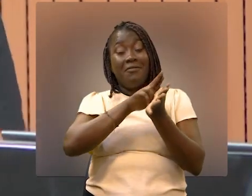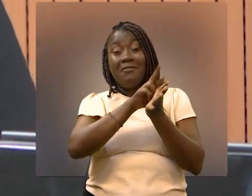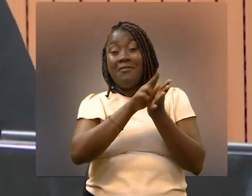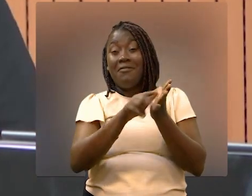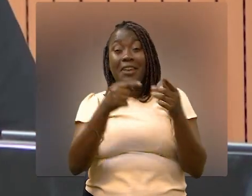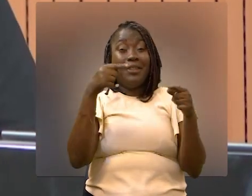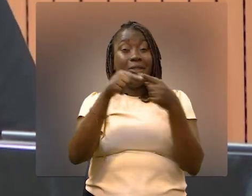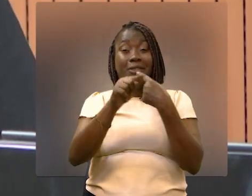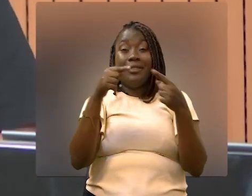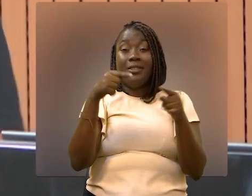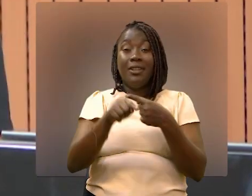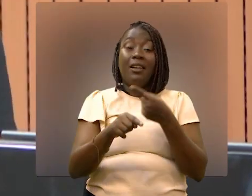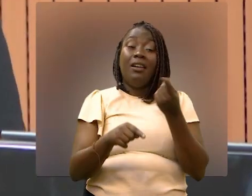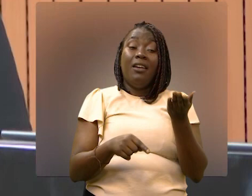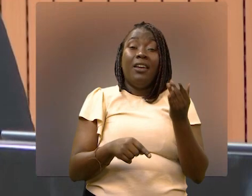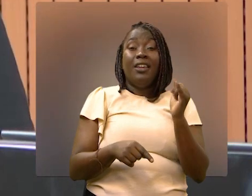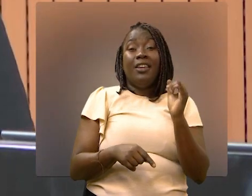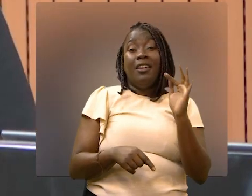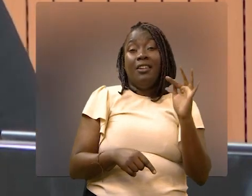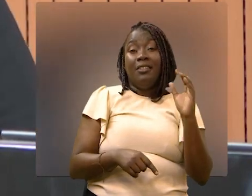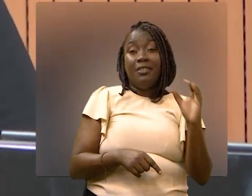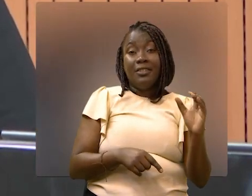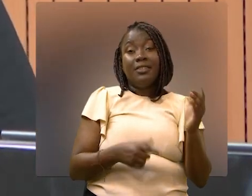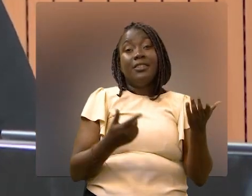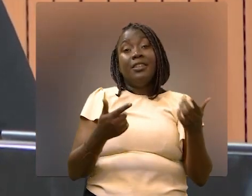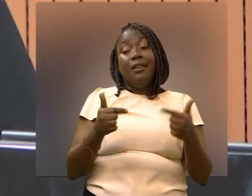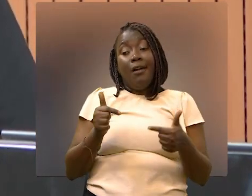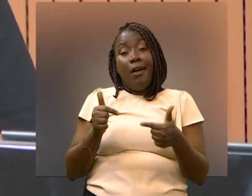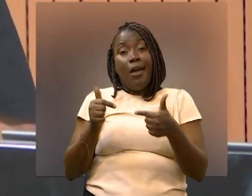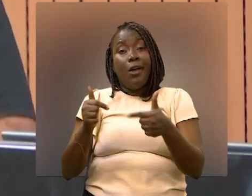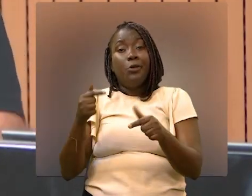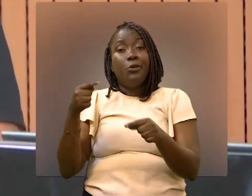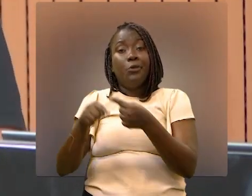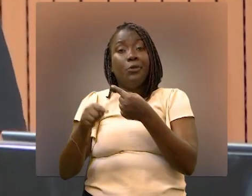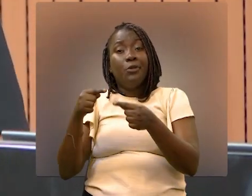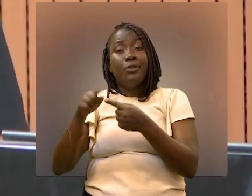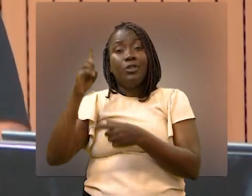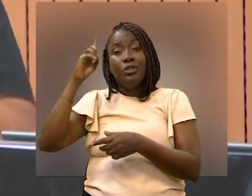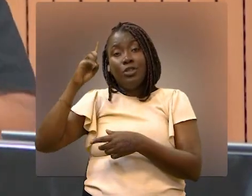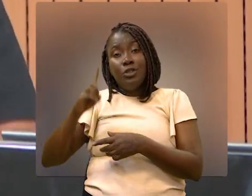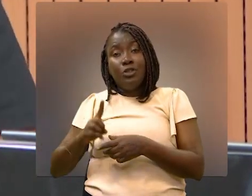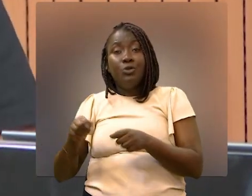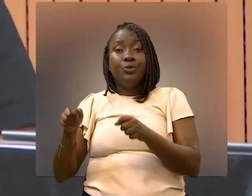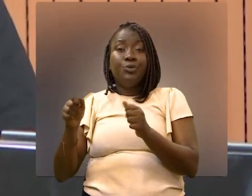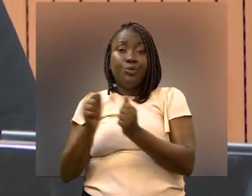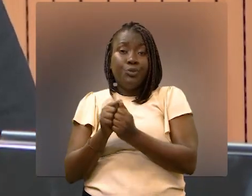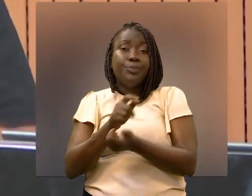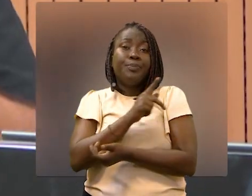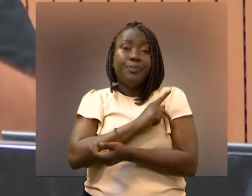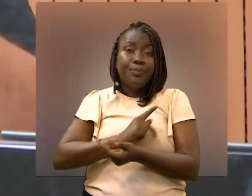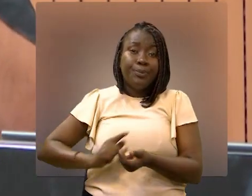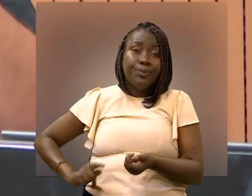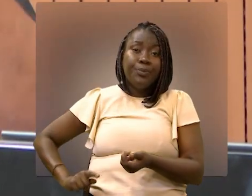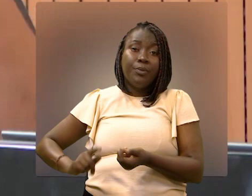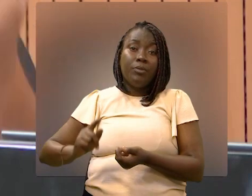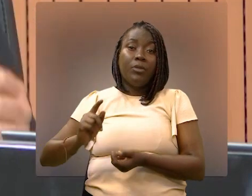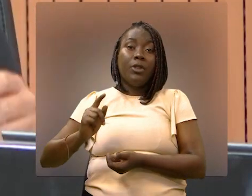distorções, essa da IFC, a dos conflitos de interesse de diretores e do presidente,